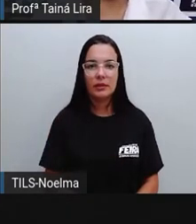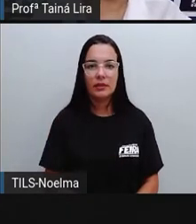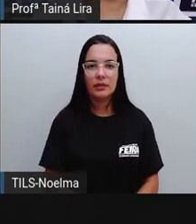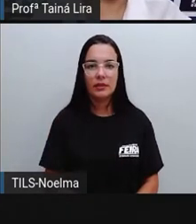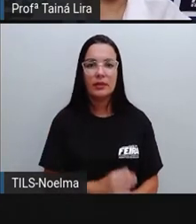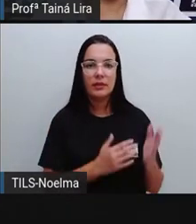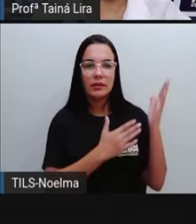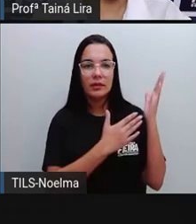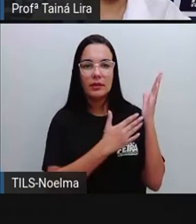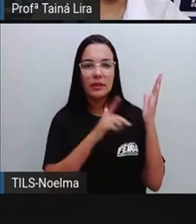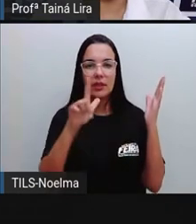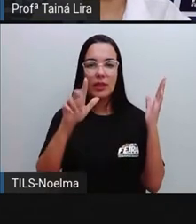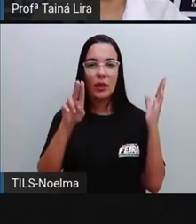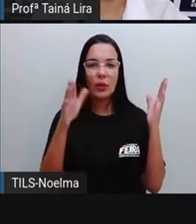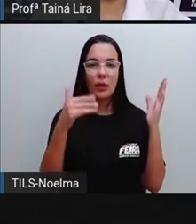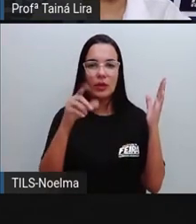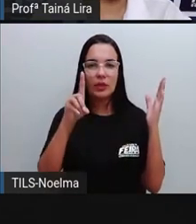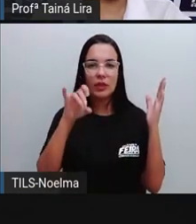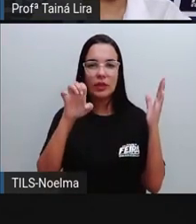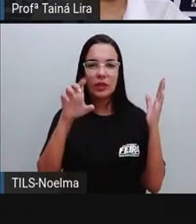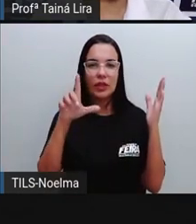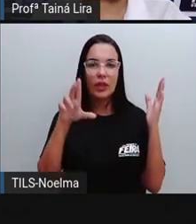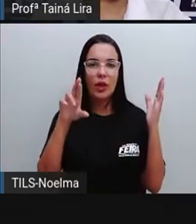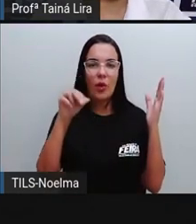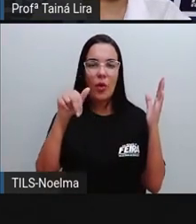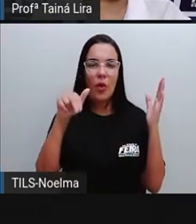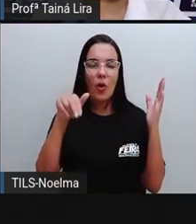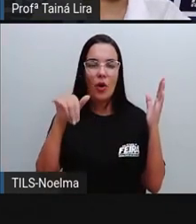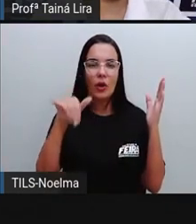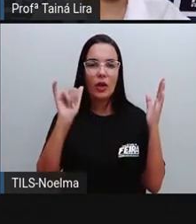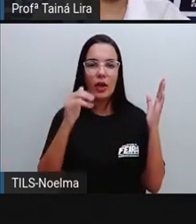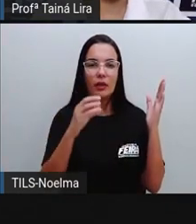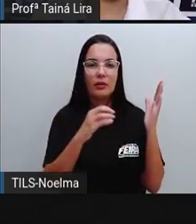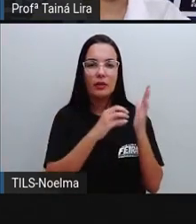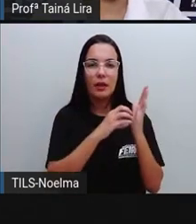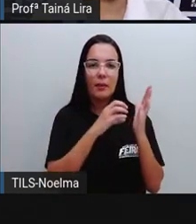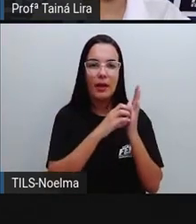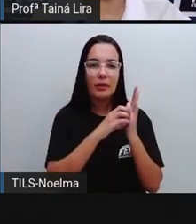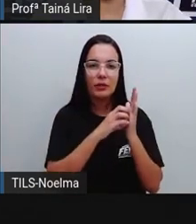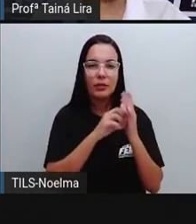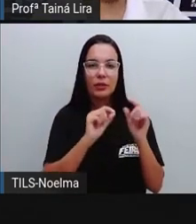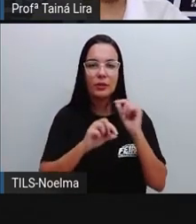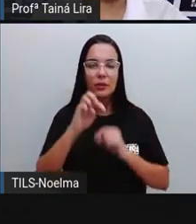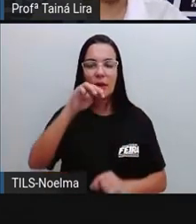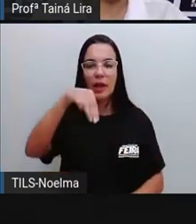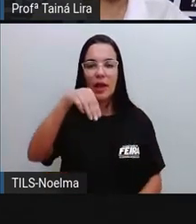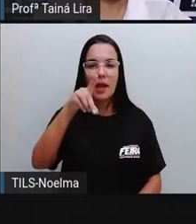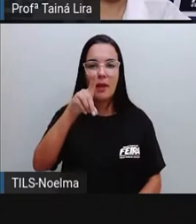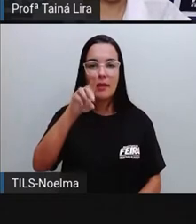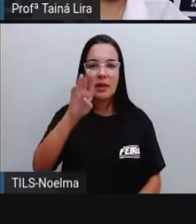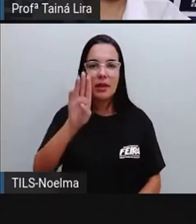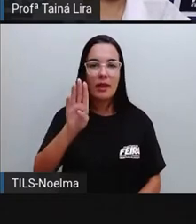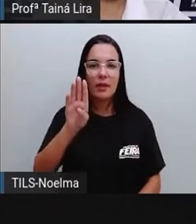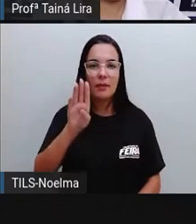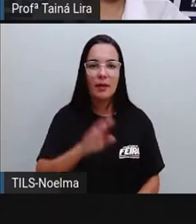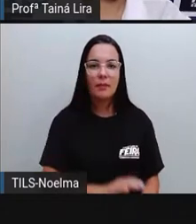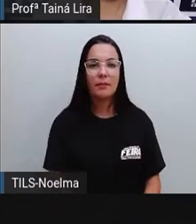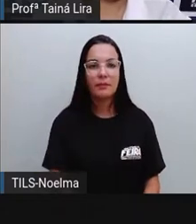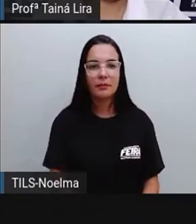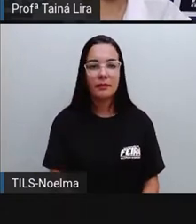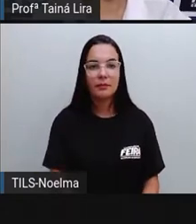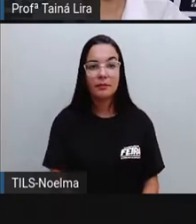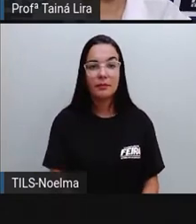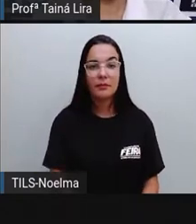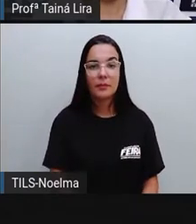Ludi Rony, Luciane Aparecida Silva Brito Vieira, do Partido MDB,